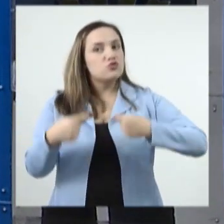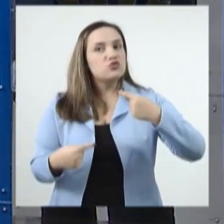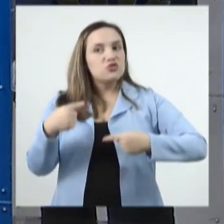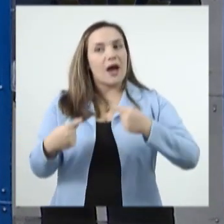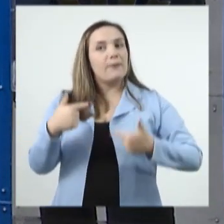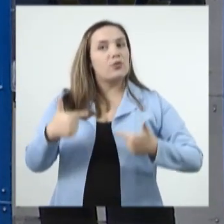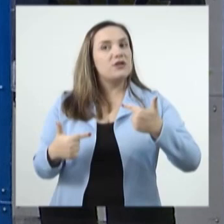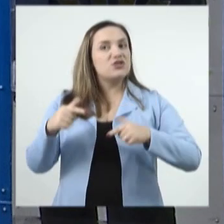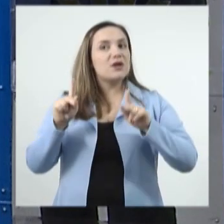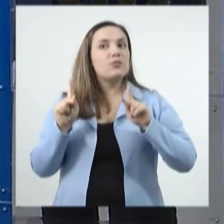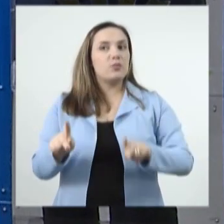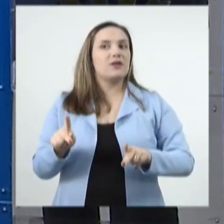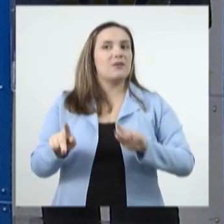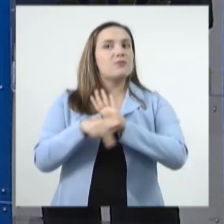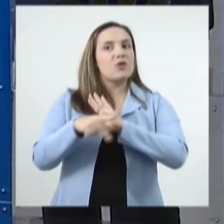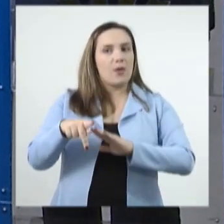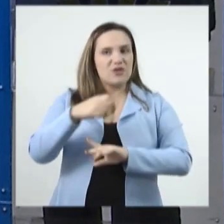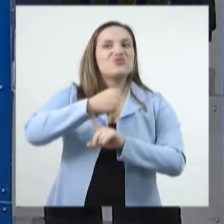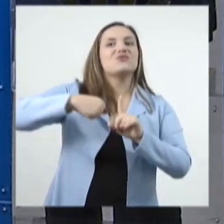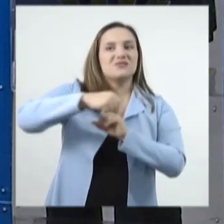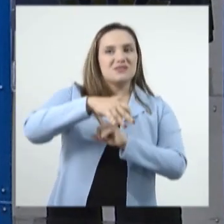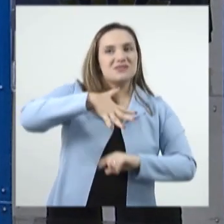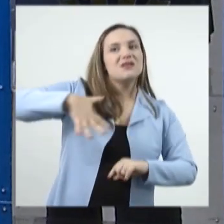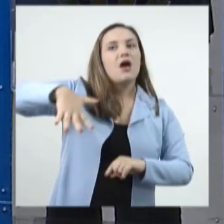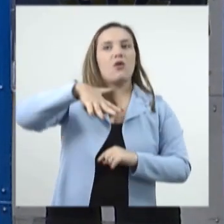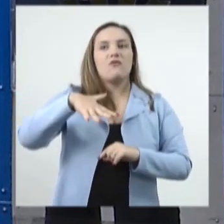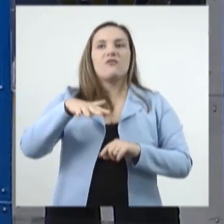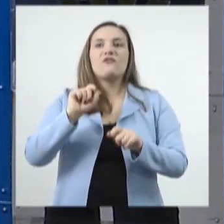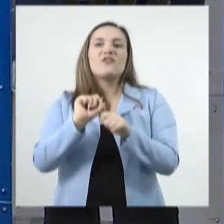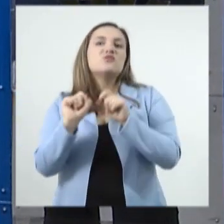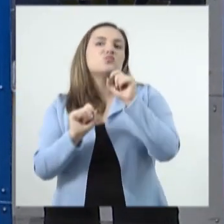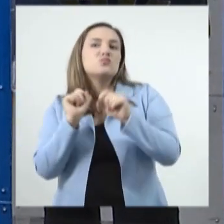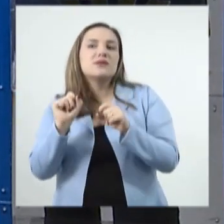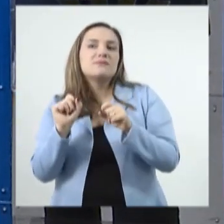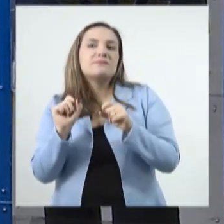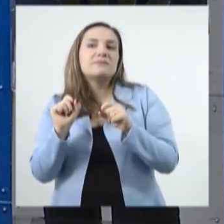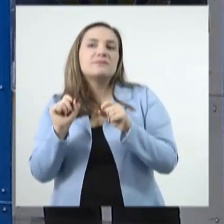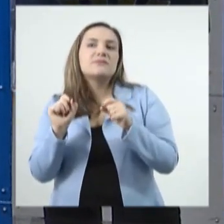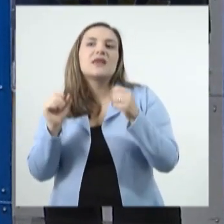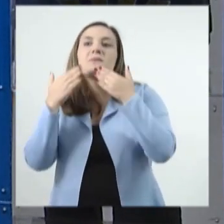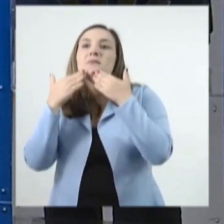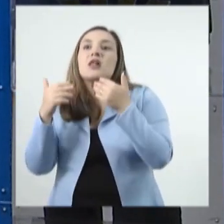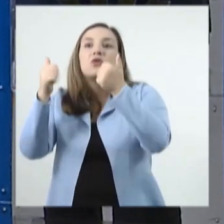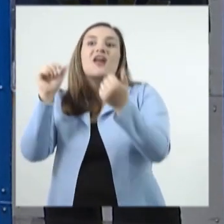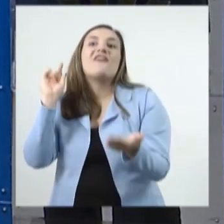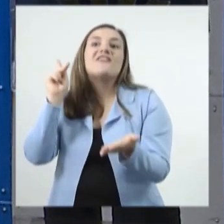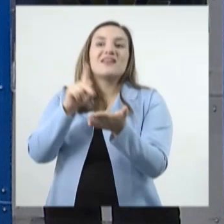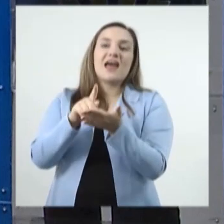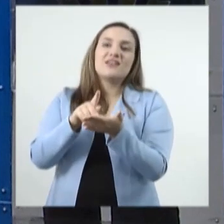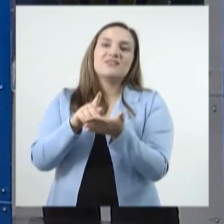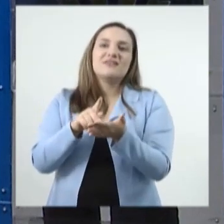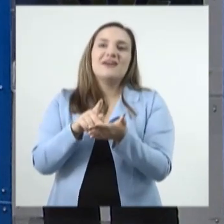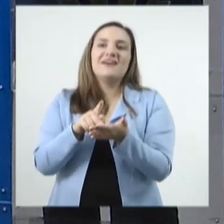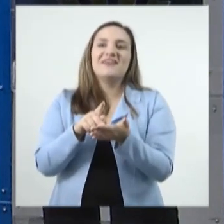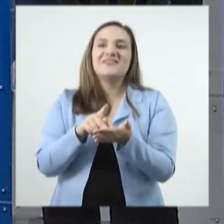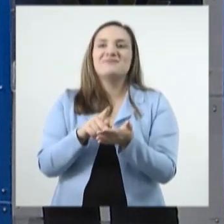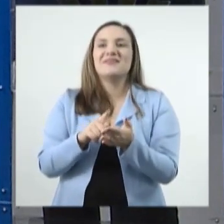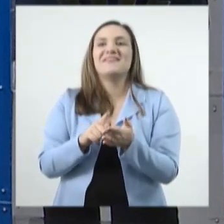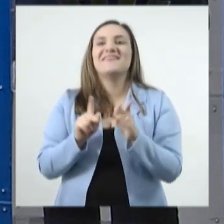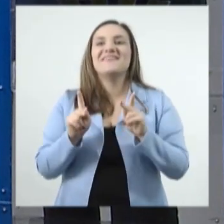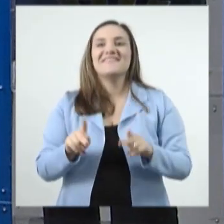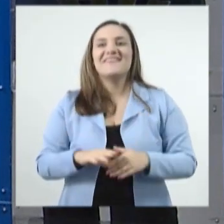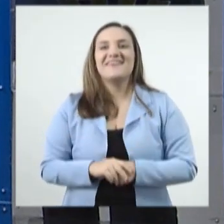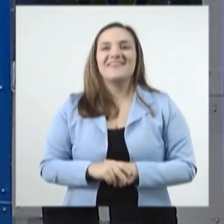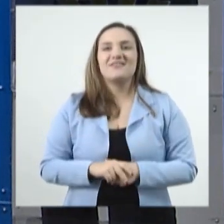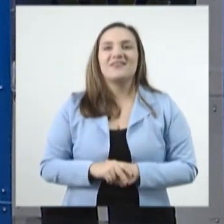políticas sociais, que levam para melhorias na prática, né, aqui da vida da população sul-antagrossense.